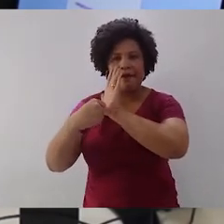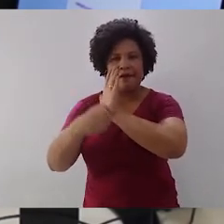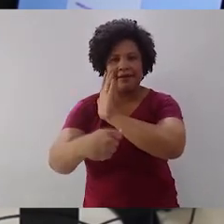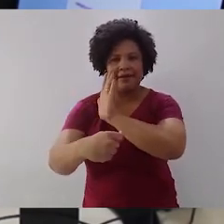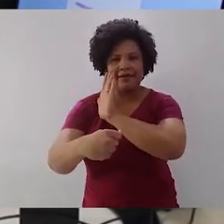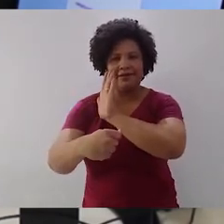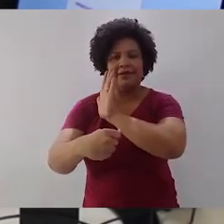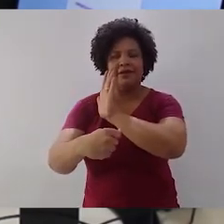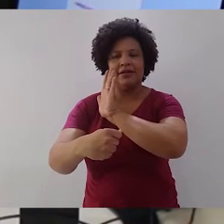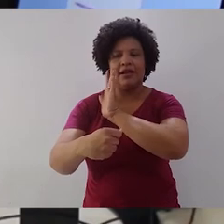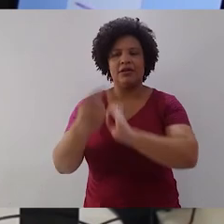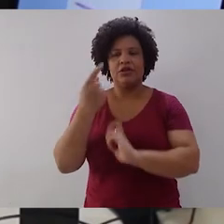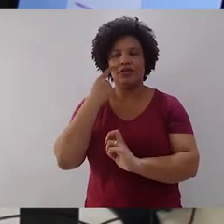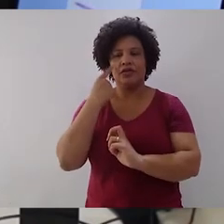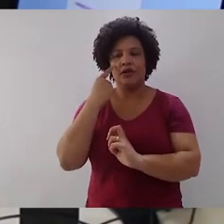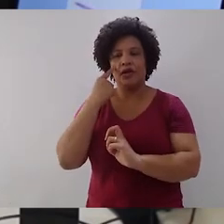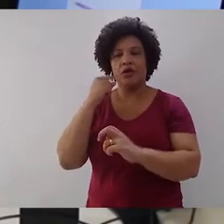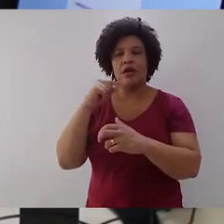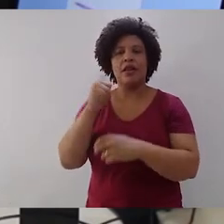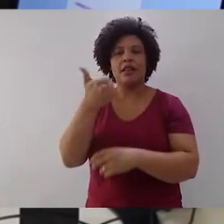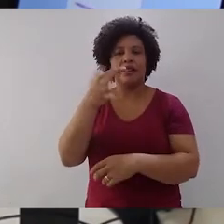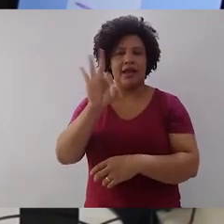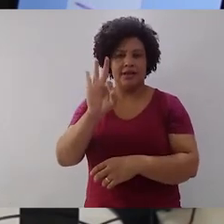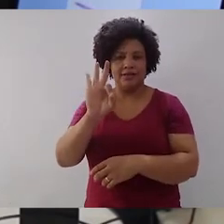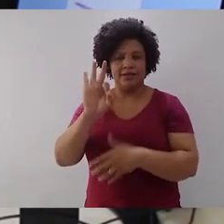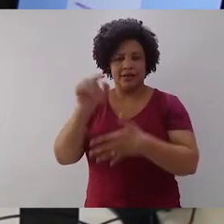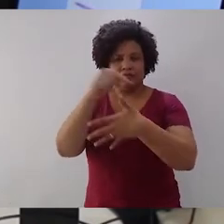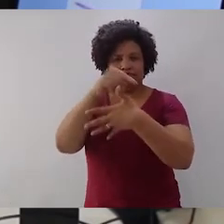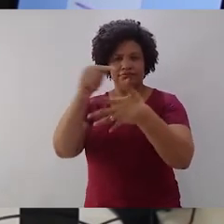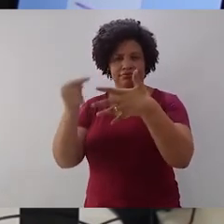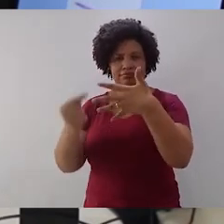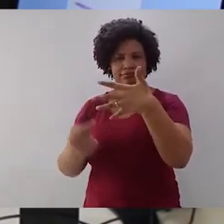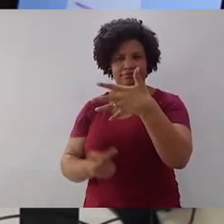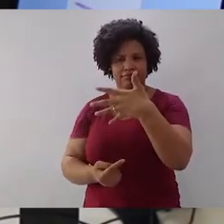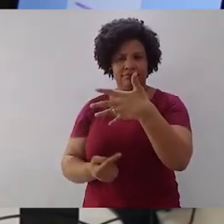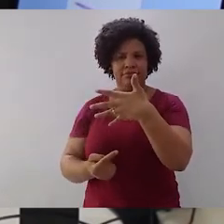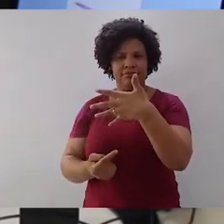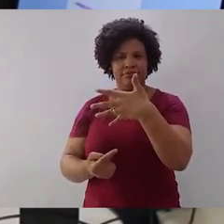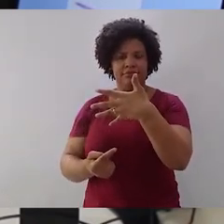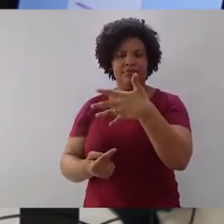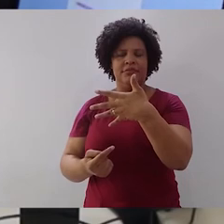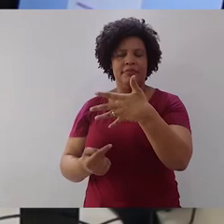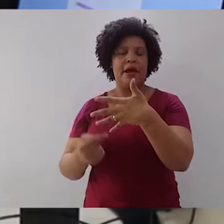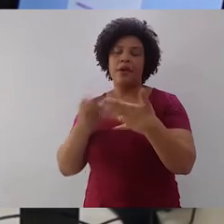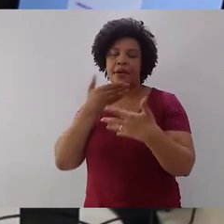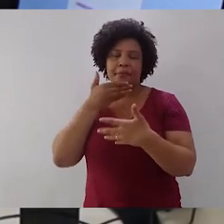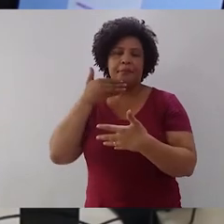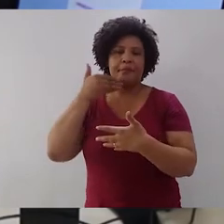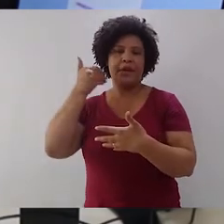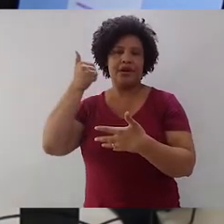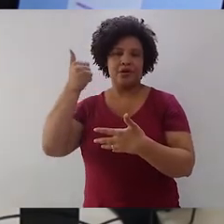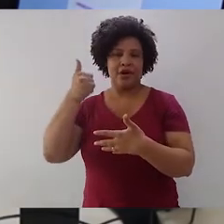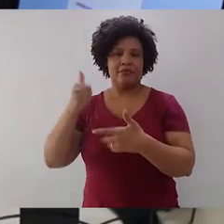relação de dez dessas ocorrências, embora já tenha mais de 40 catalogadas, que podem nos ajudar a melhorar. Se a gente trabalhar essas